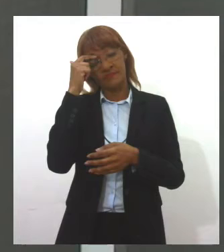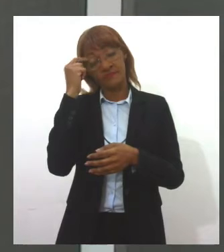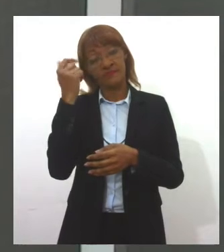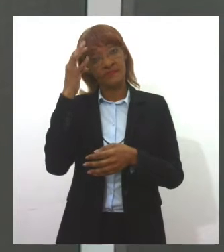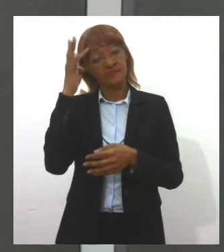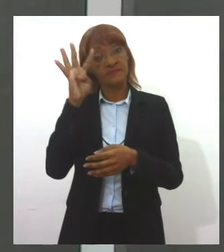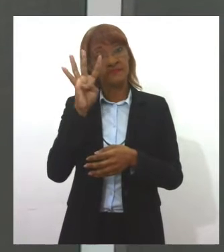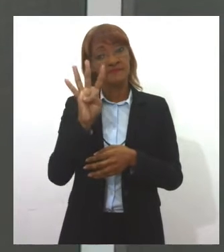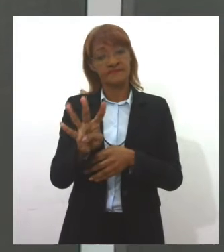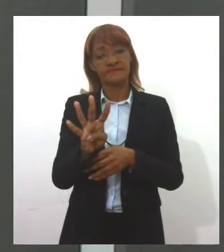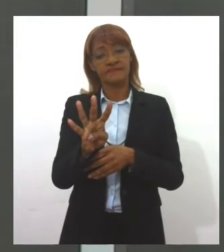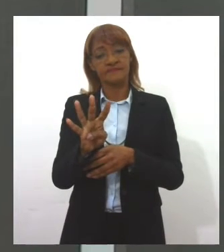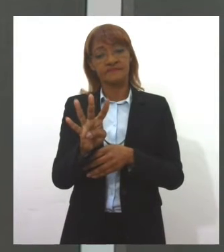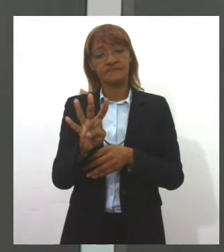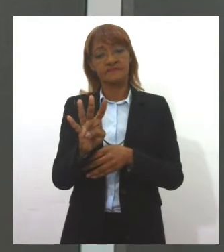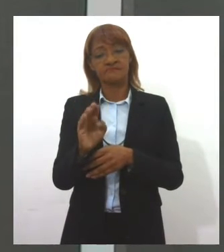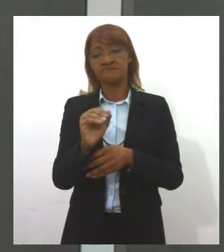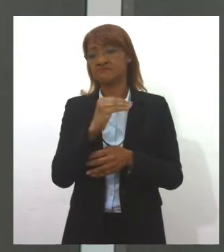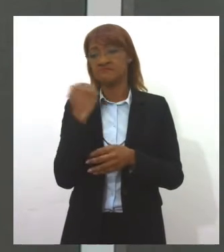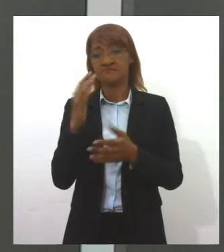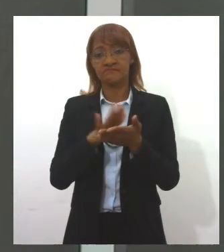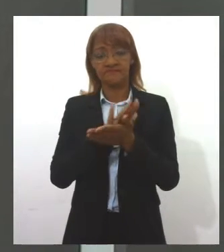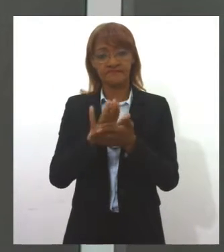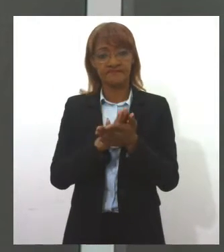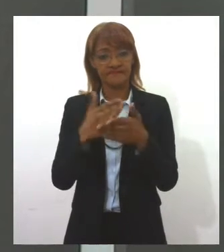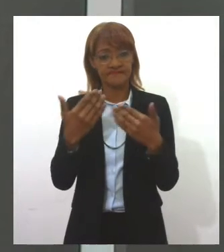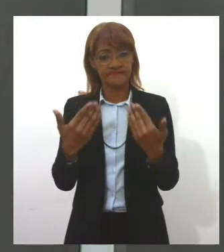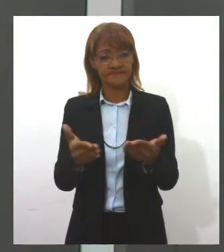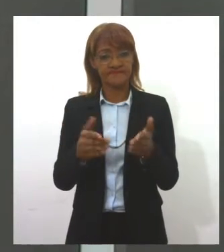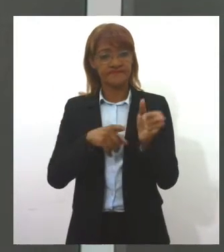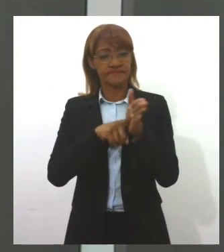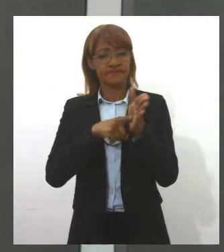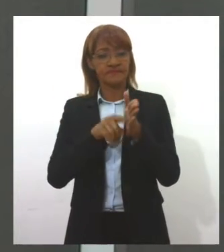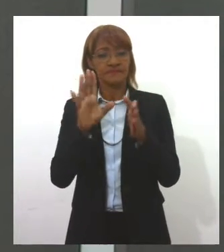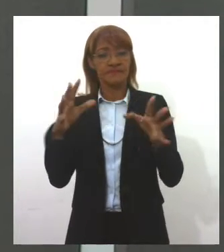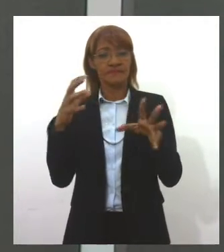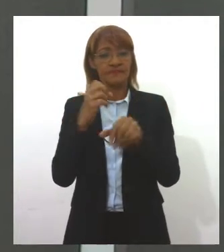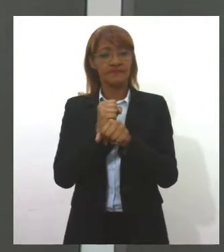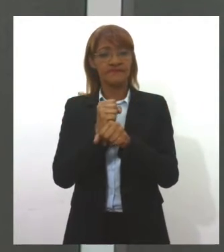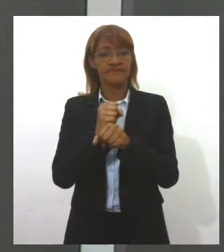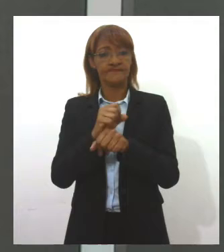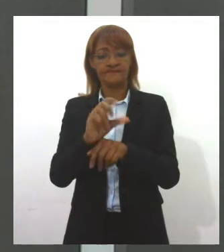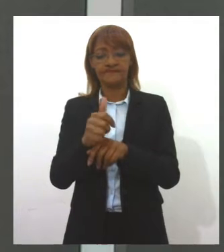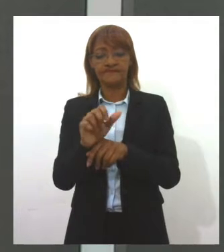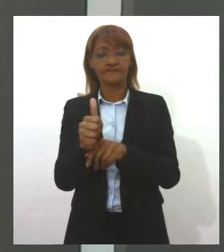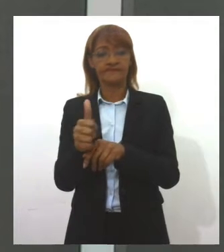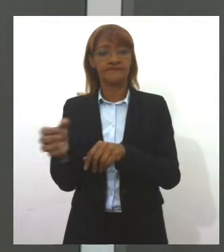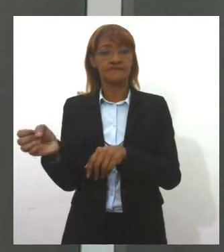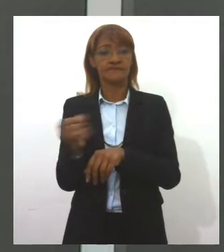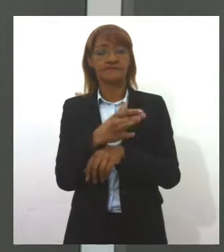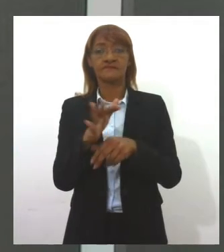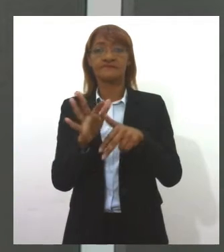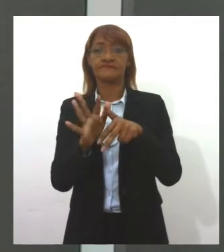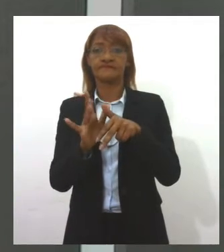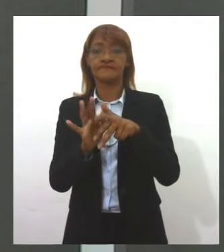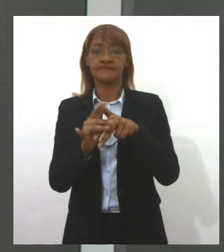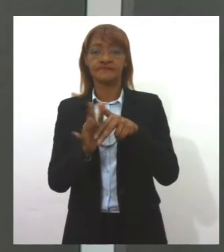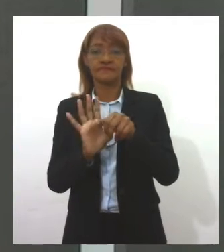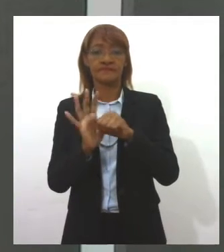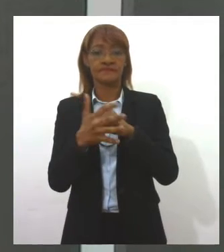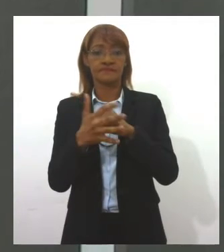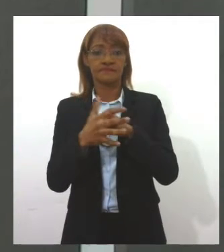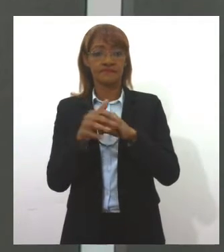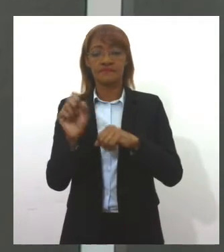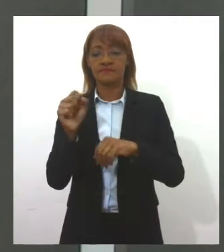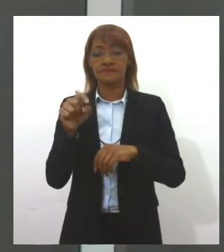dia consecutivo sem óbito. Ainda segundo o boletim, foram contabilizados 11 novos casos da doença. Em Sergipe,